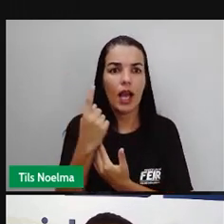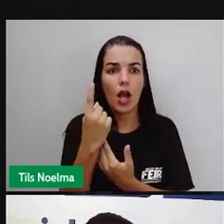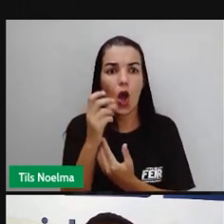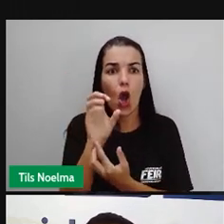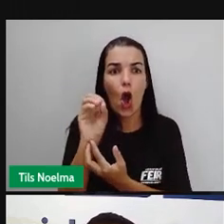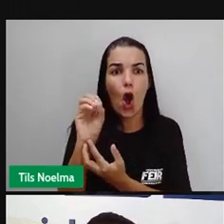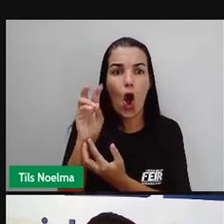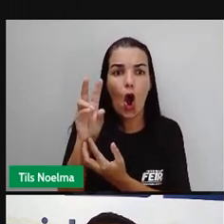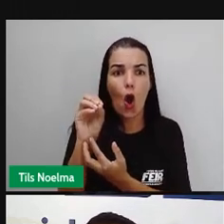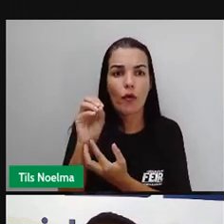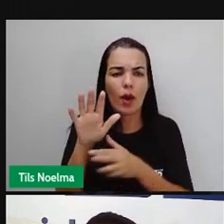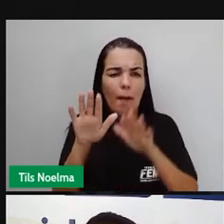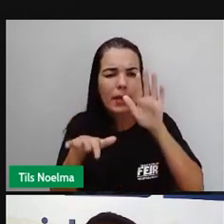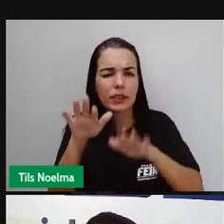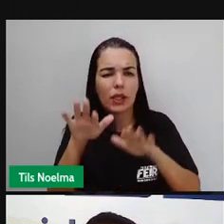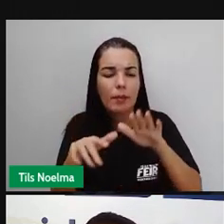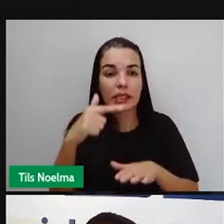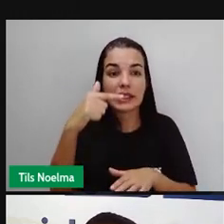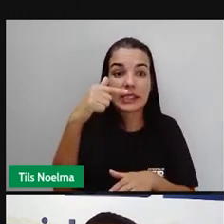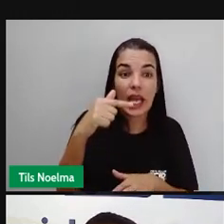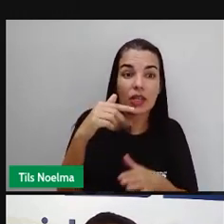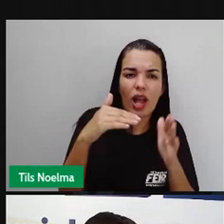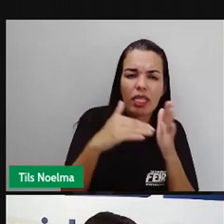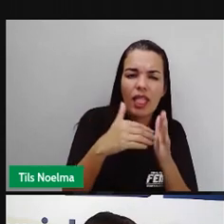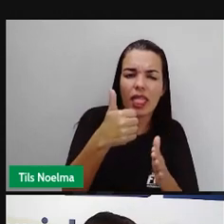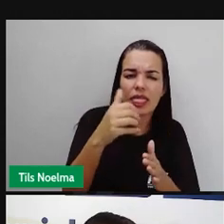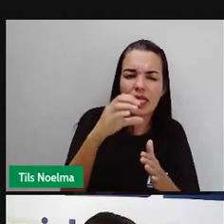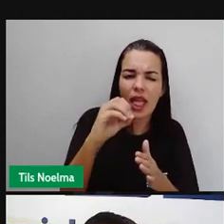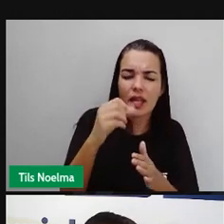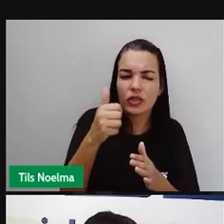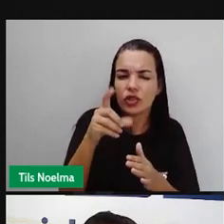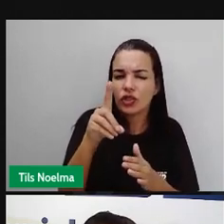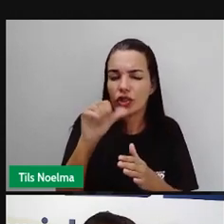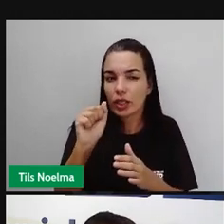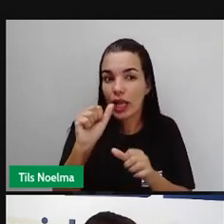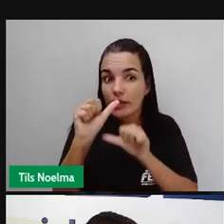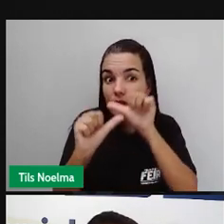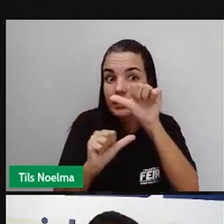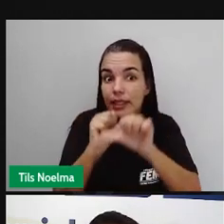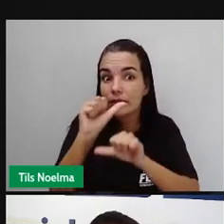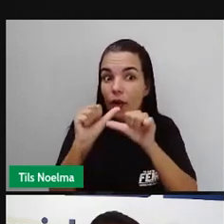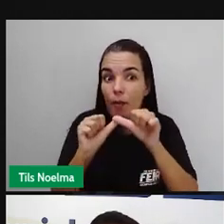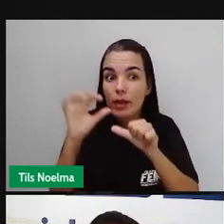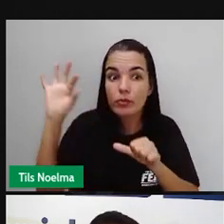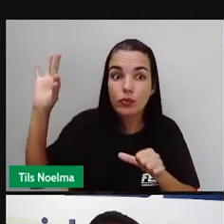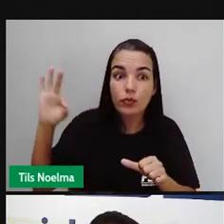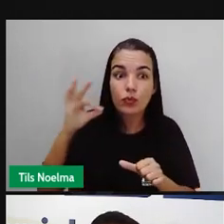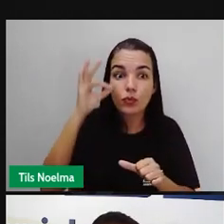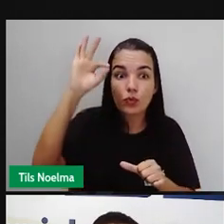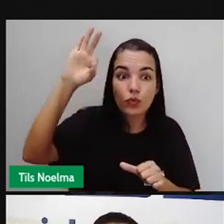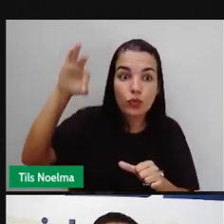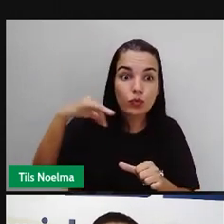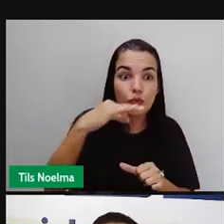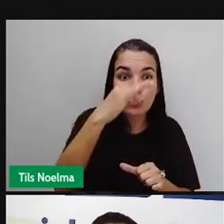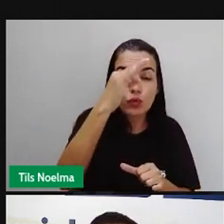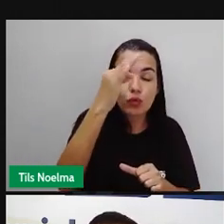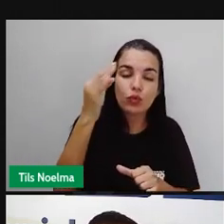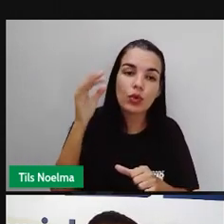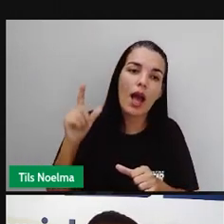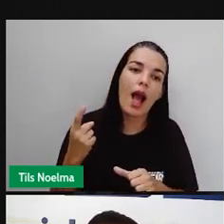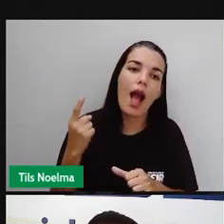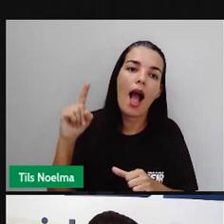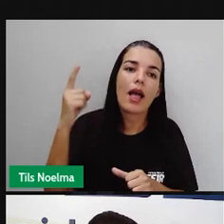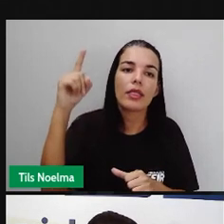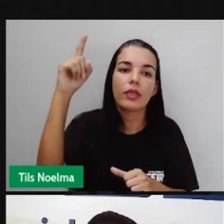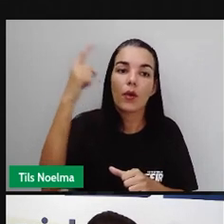ele demora entre 7 e 10 dias para virar um mosquito adulto. E aqui a gente tem um ciclo de vida do